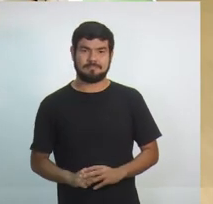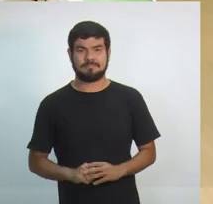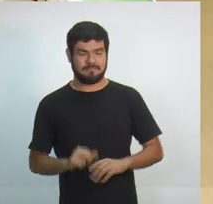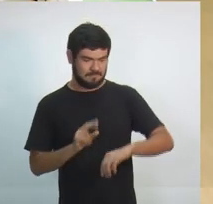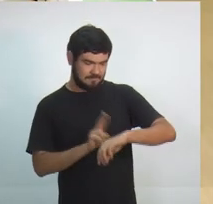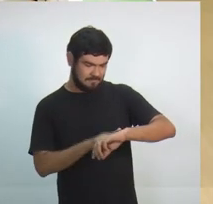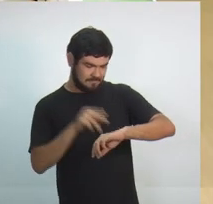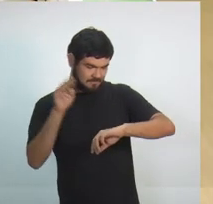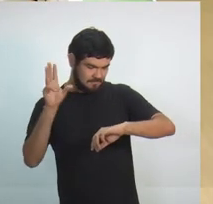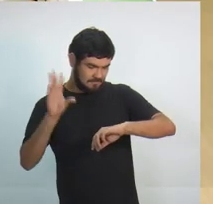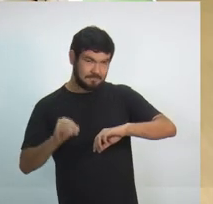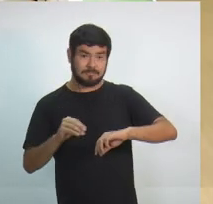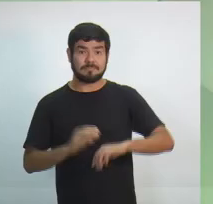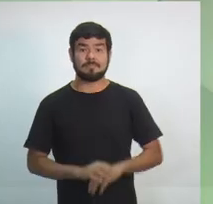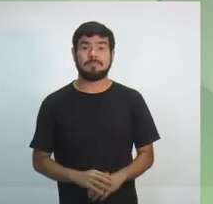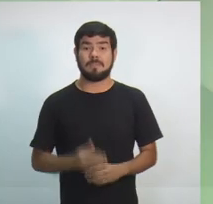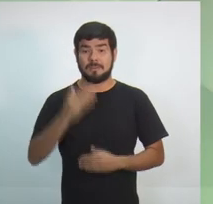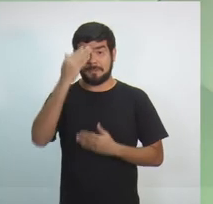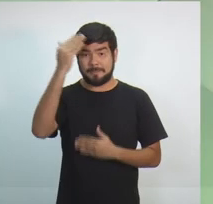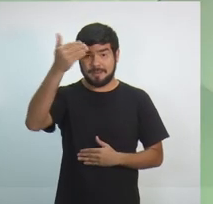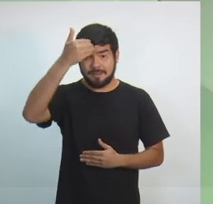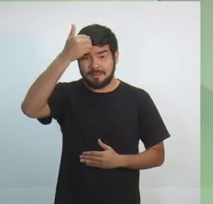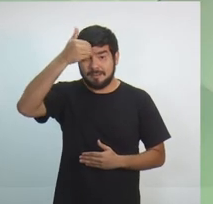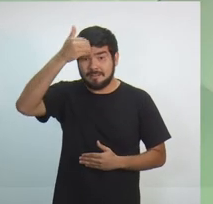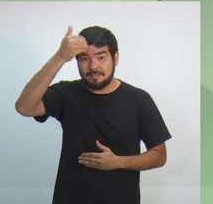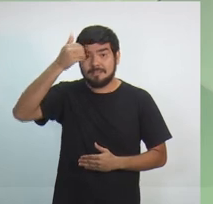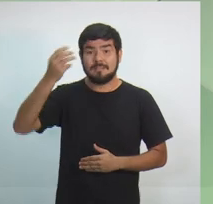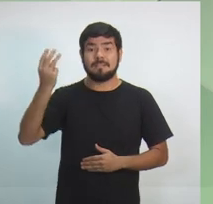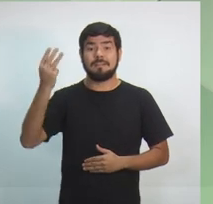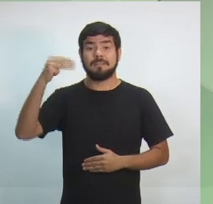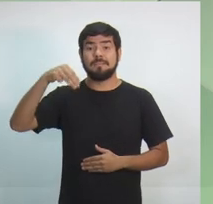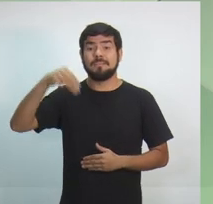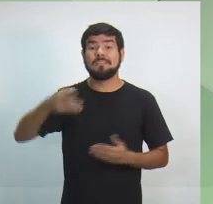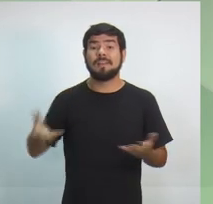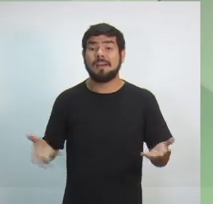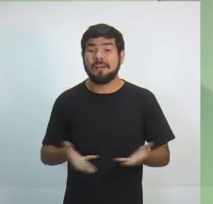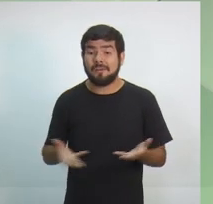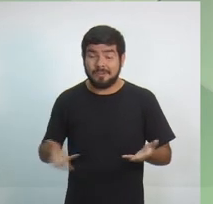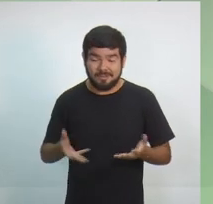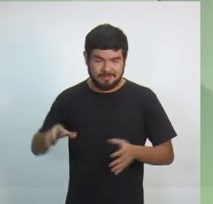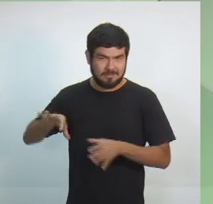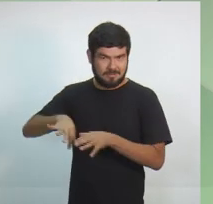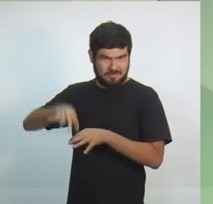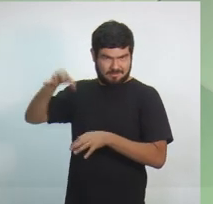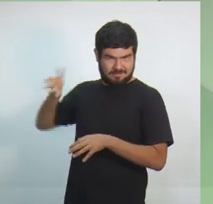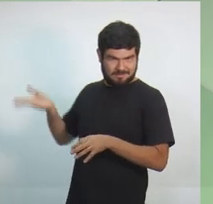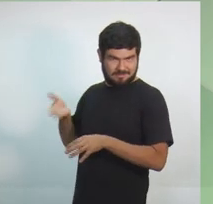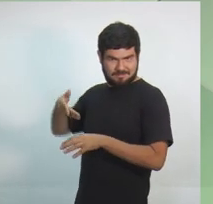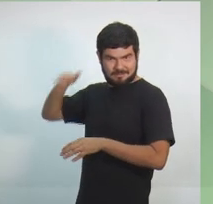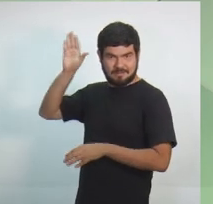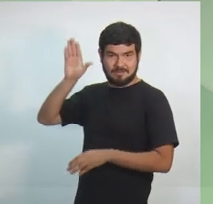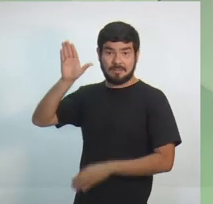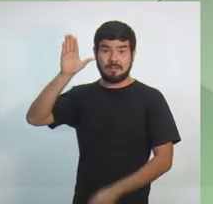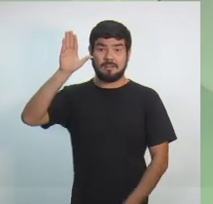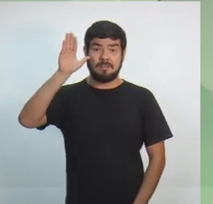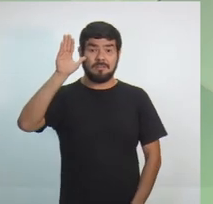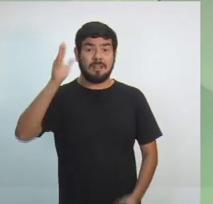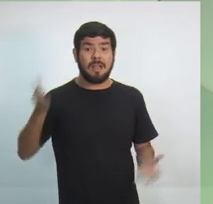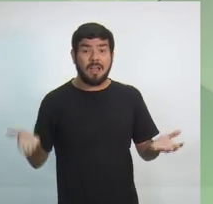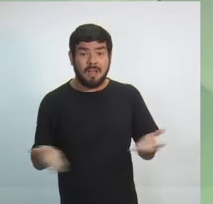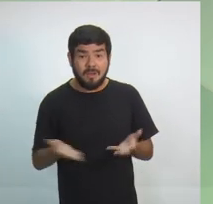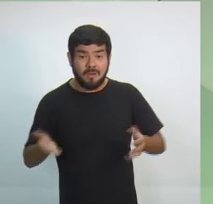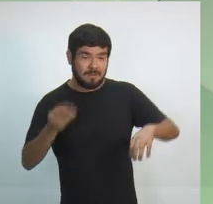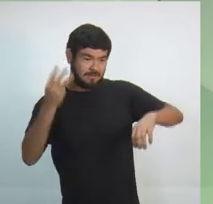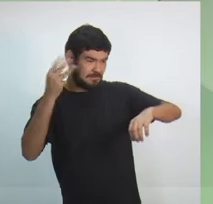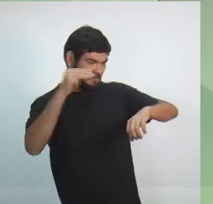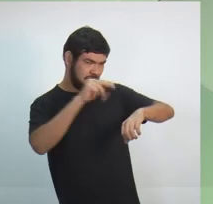Muito obrigada, candidato Berg. Três minutos na tela, por gentileza, pela ordem do sorteio. Quem fala agora é a candidata Lúcia Antoni, do